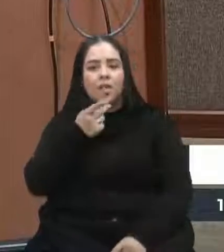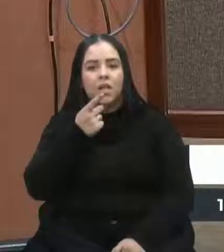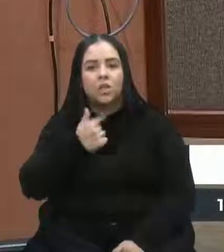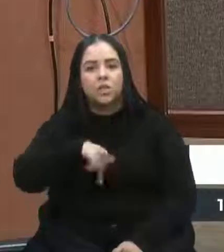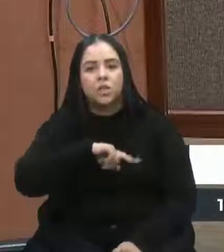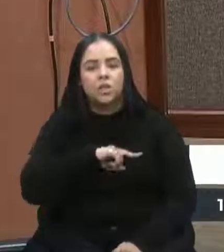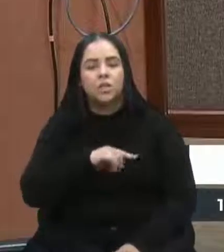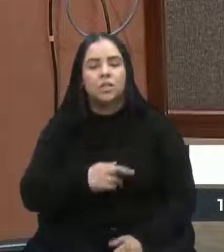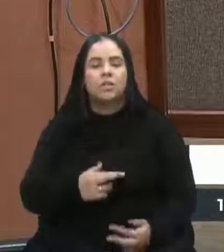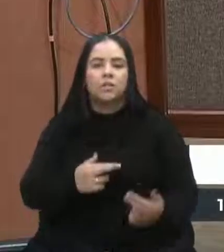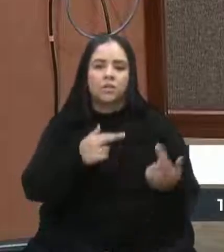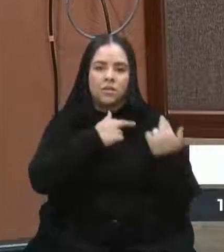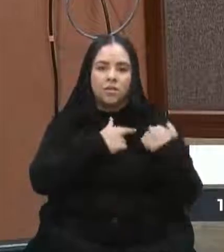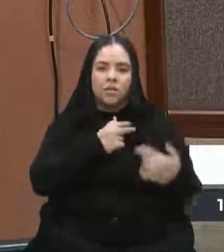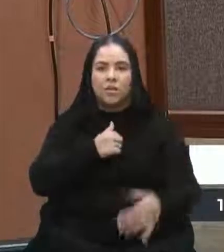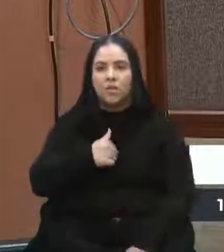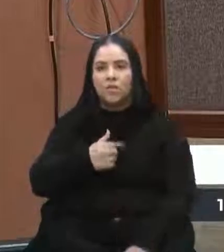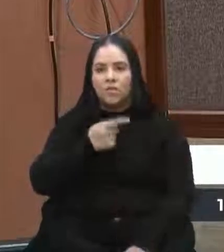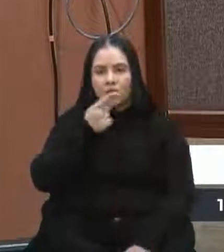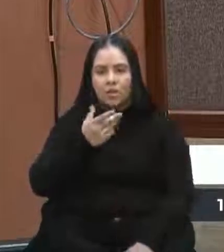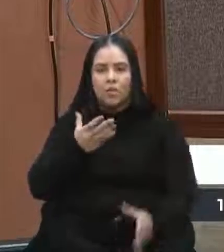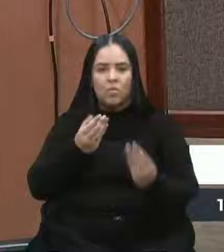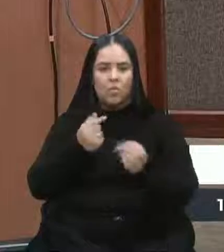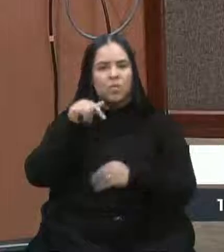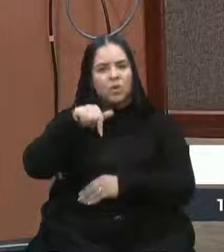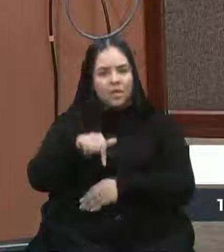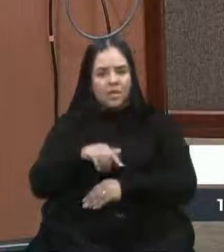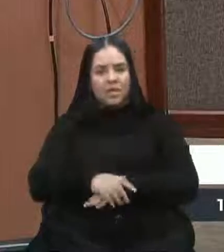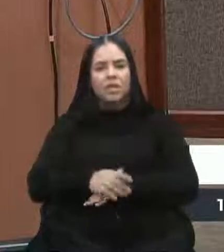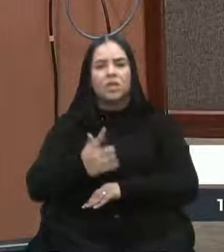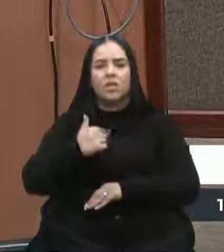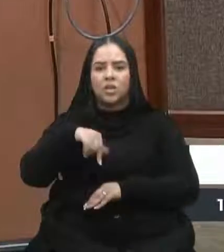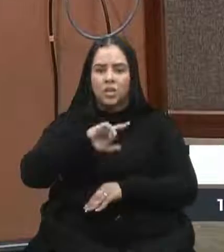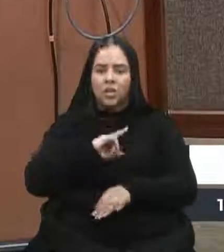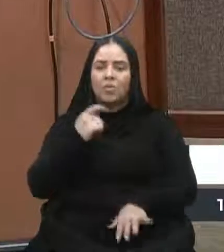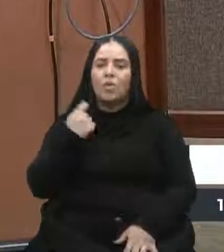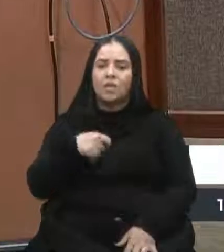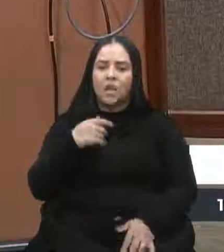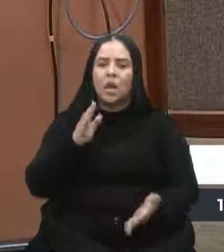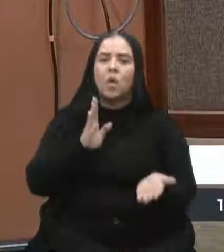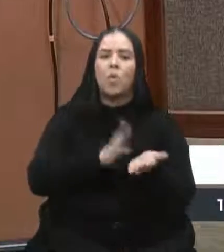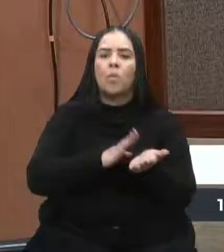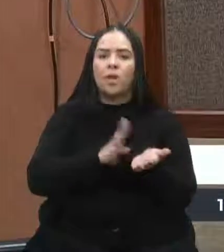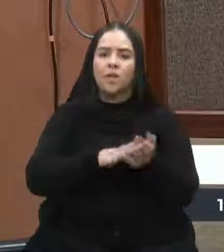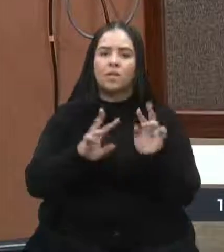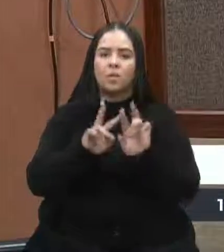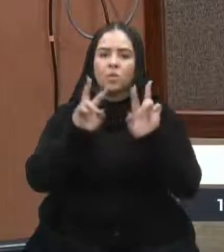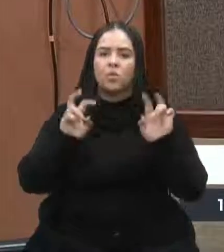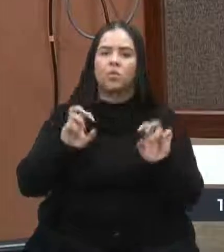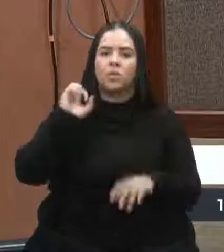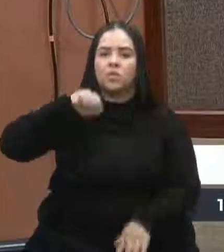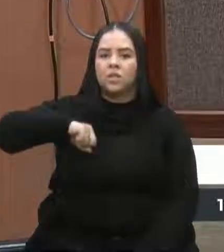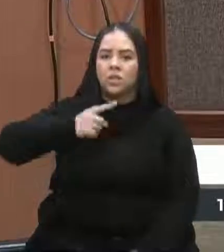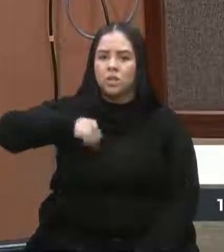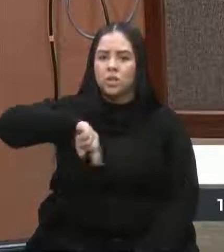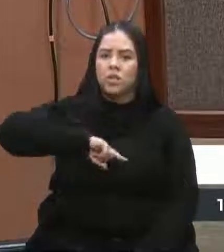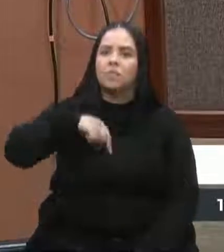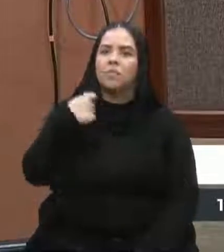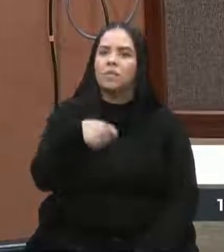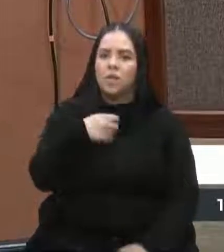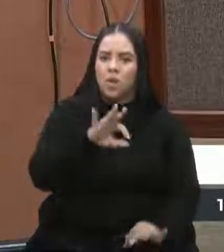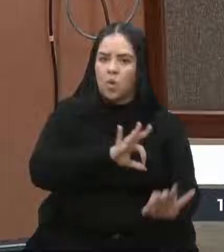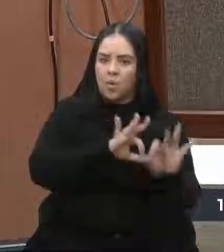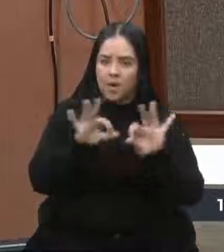responsabilidade, que é o que eu chamo muito aqui, sim, nós precisamos efetivamente cobrar, né, sobre essas questões, precisamos acompanhar,